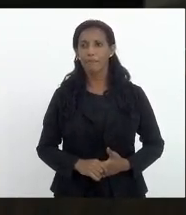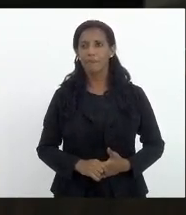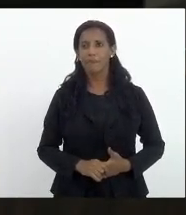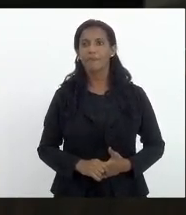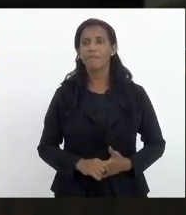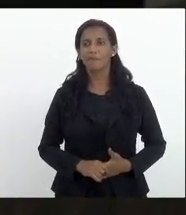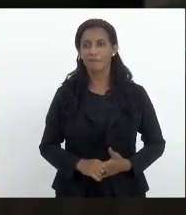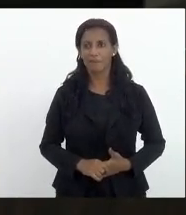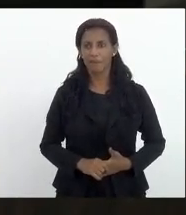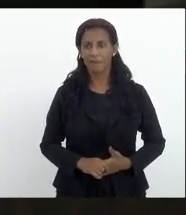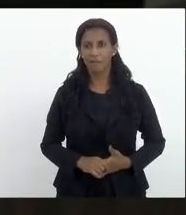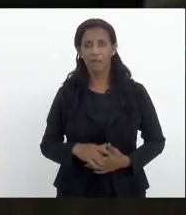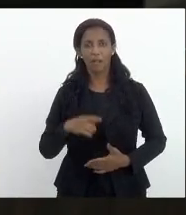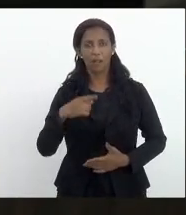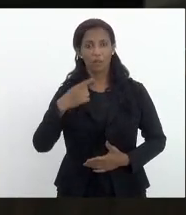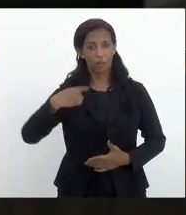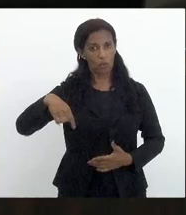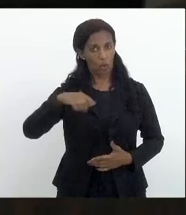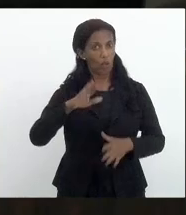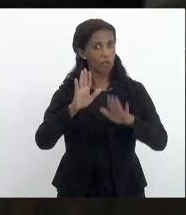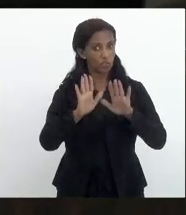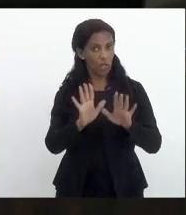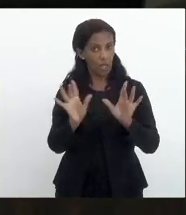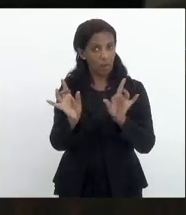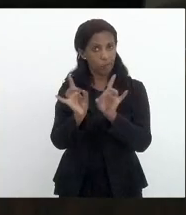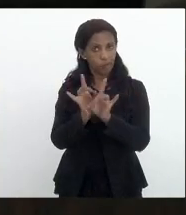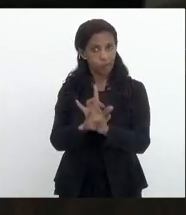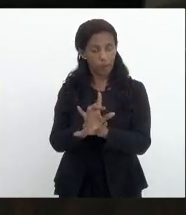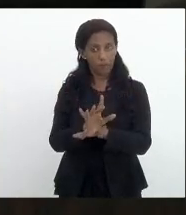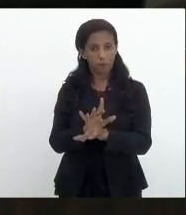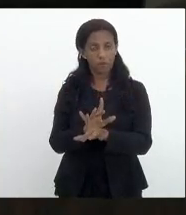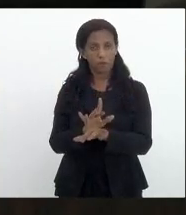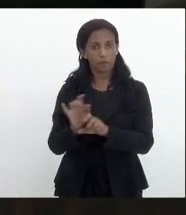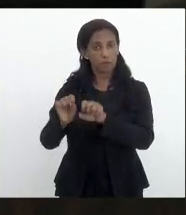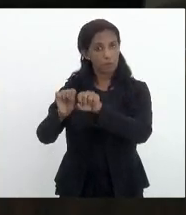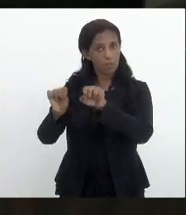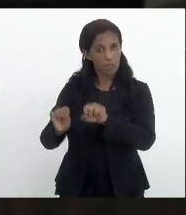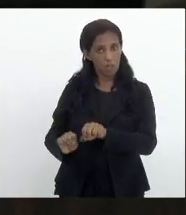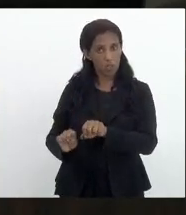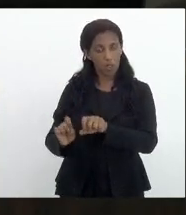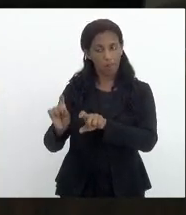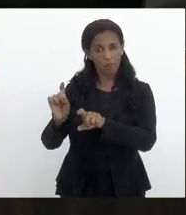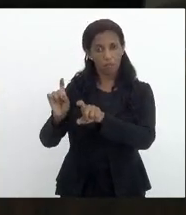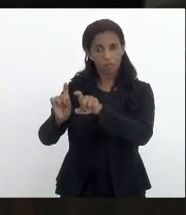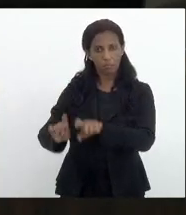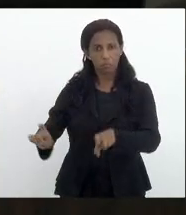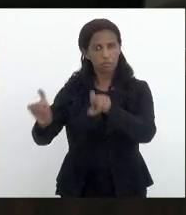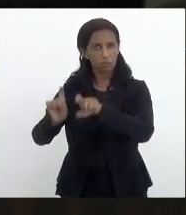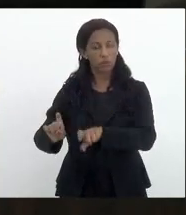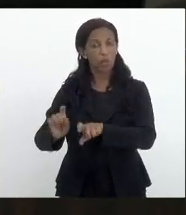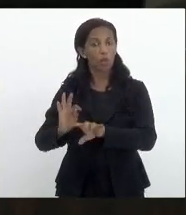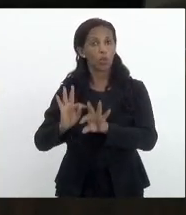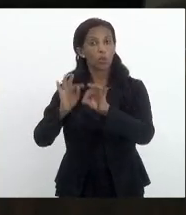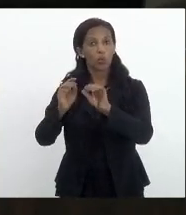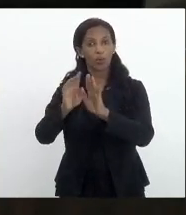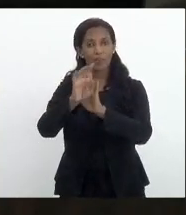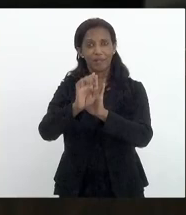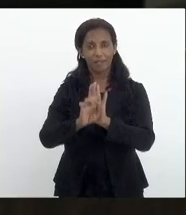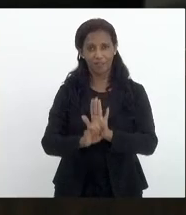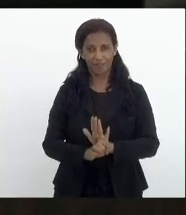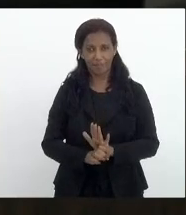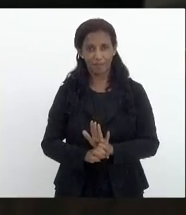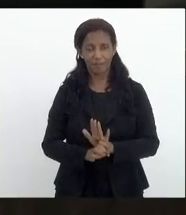Nós já disponibilizamos no sistema todas as emendas apresentadas